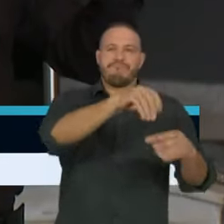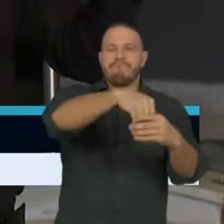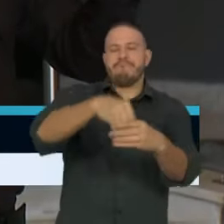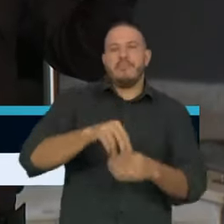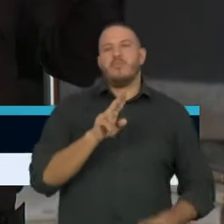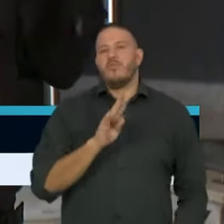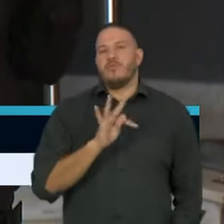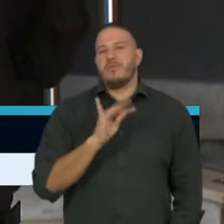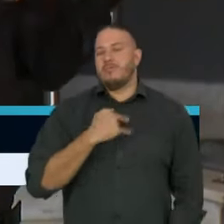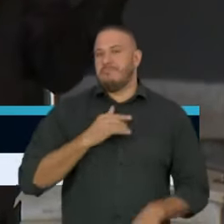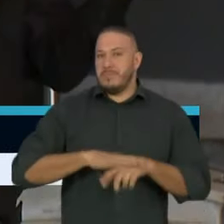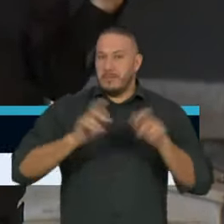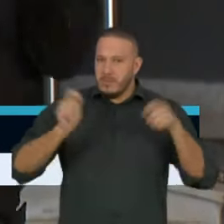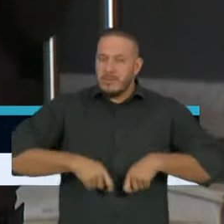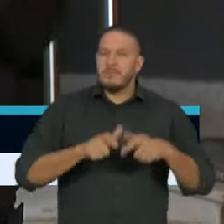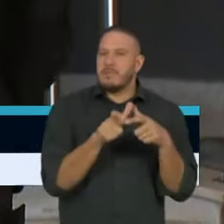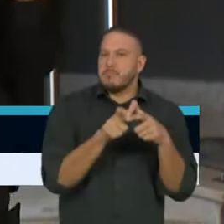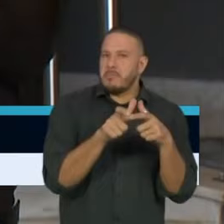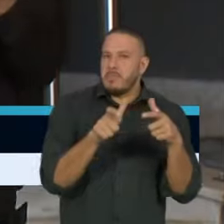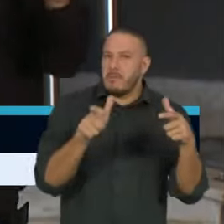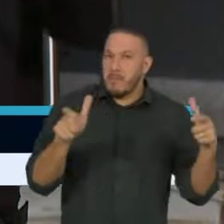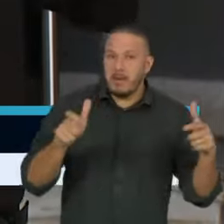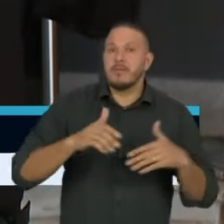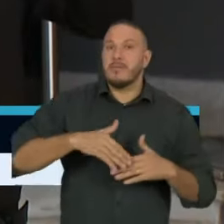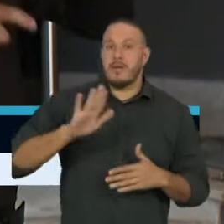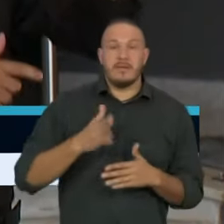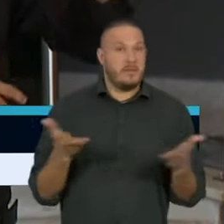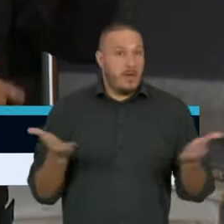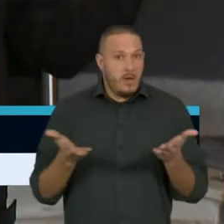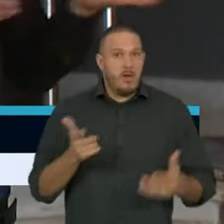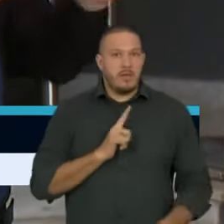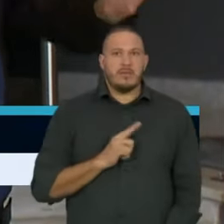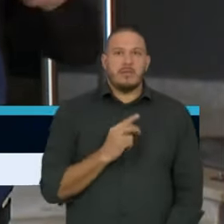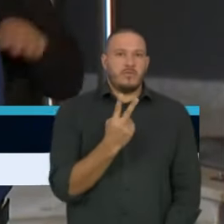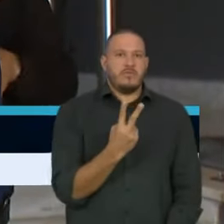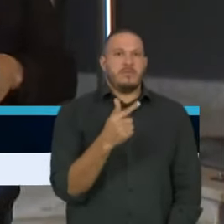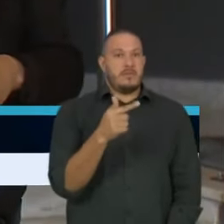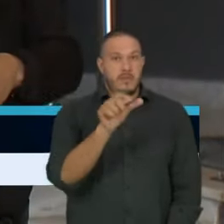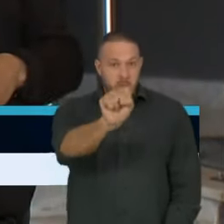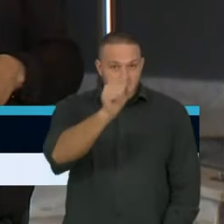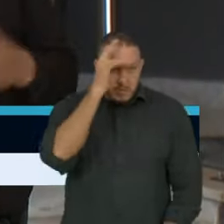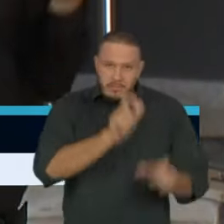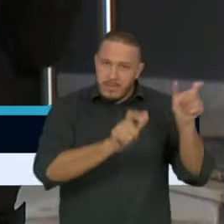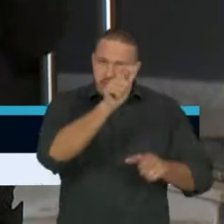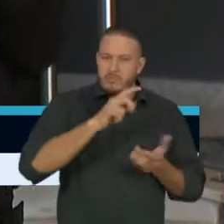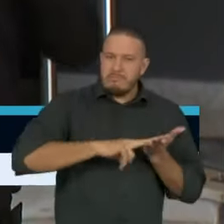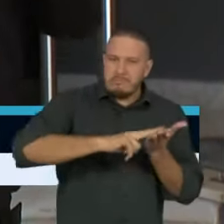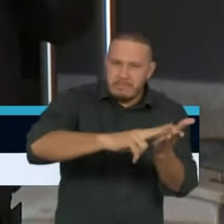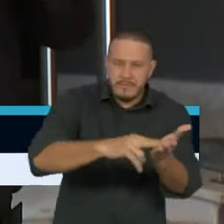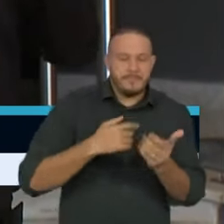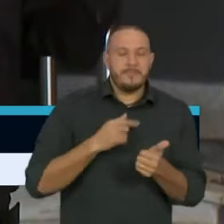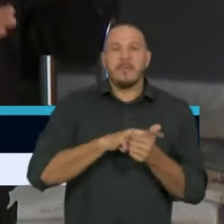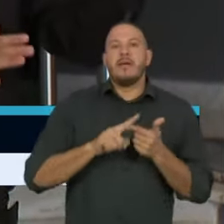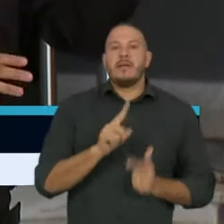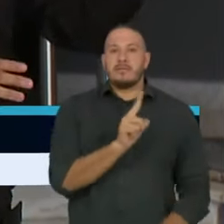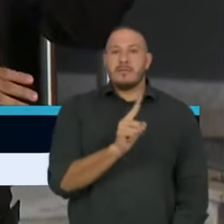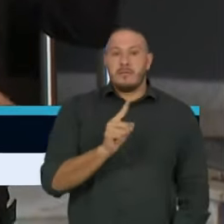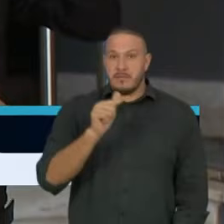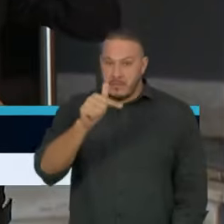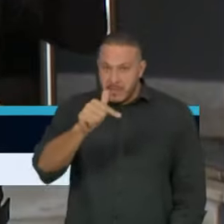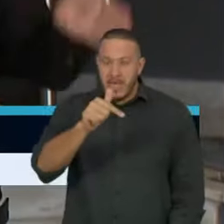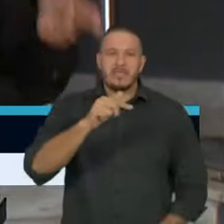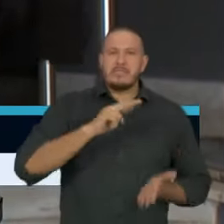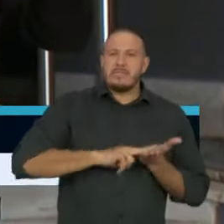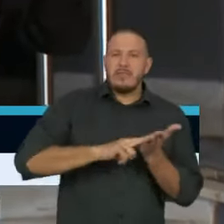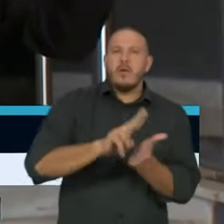possibilidade de ampliar isso ainda mais. Atualmente, nós estamos com 278 pacientes internados, 117 deles em unidade de